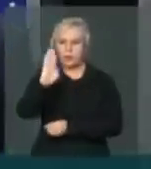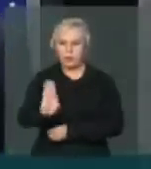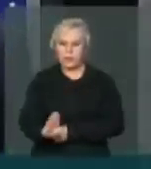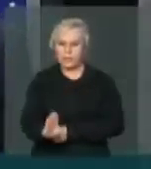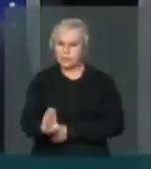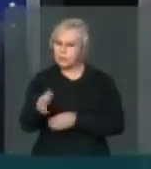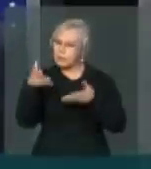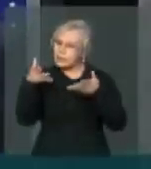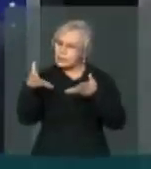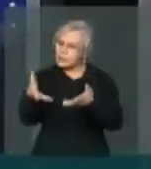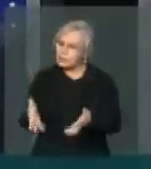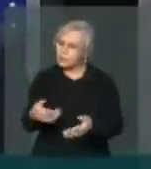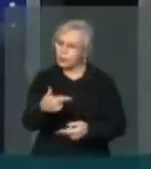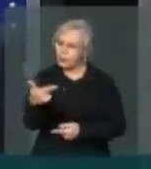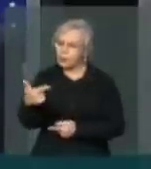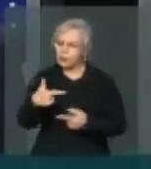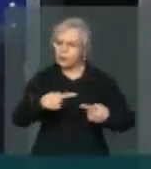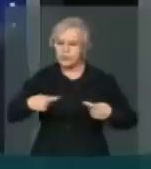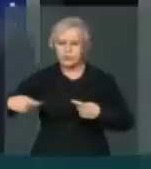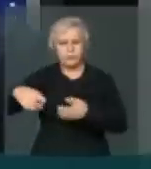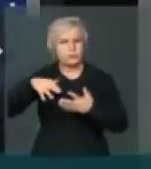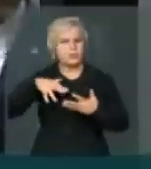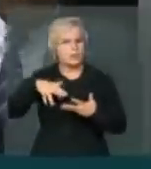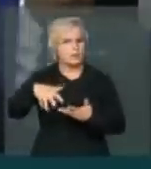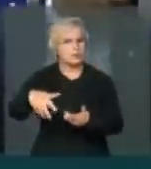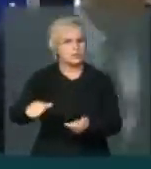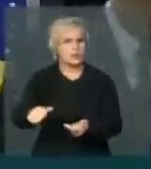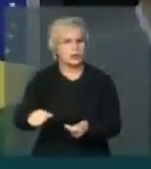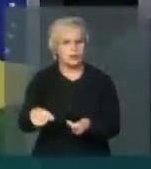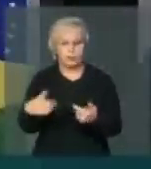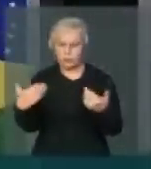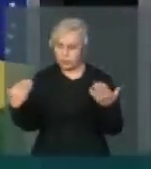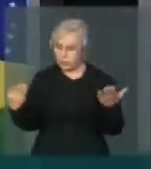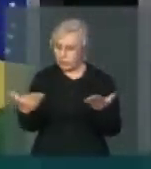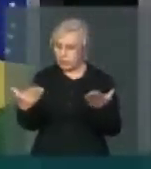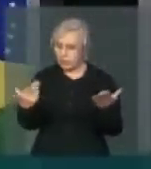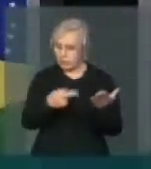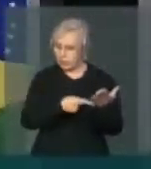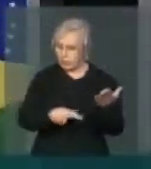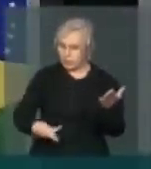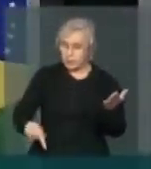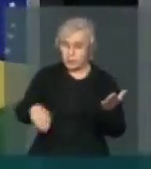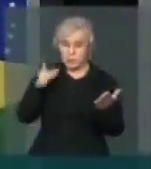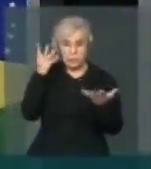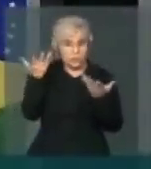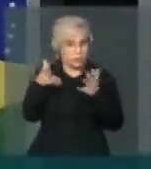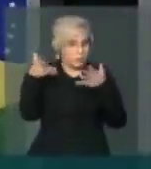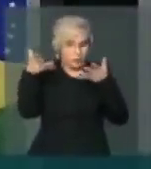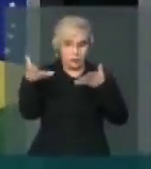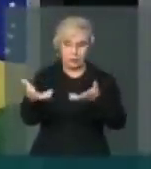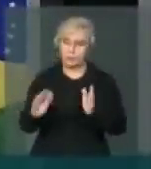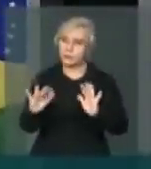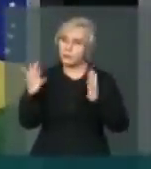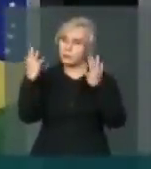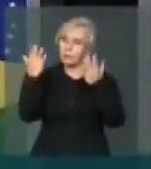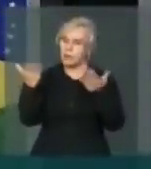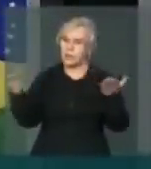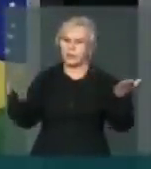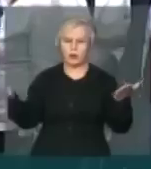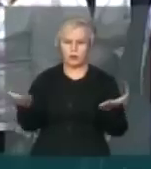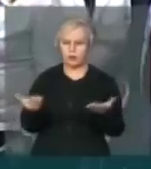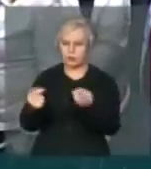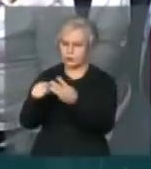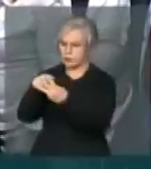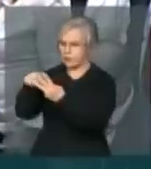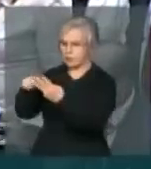histórico Na participação da Segunda Guerra Mundial Com essa presença hoje aqui Dessas senhoras que de forma